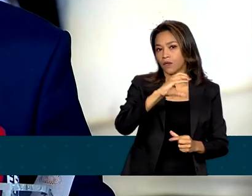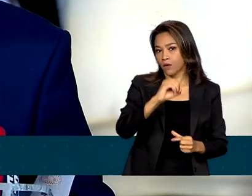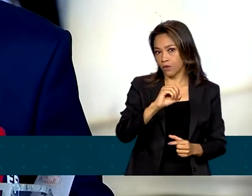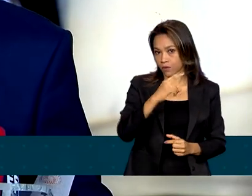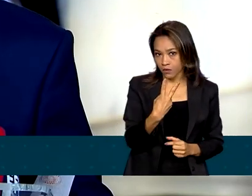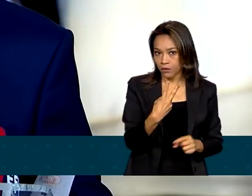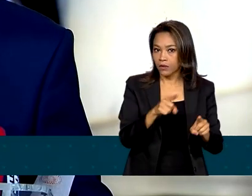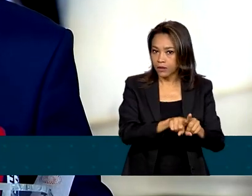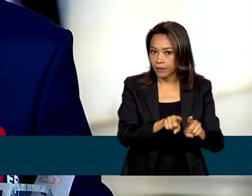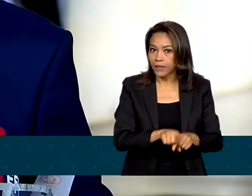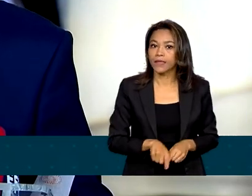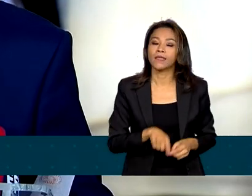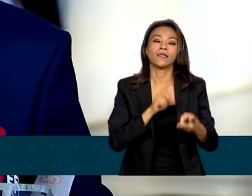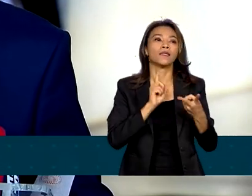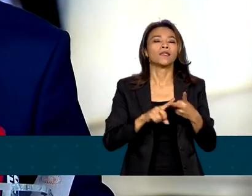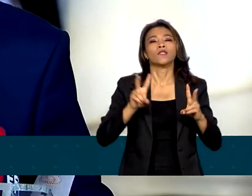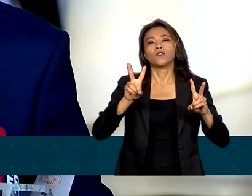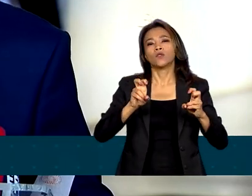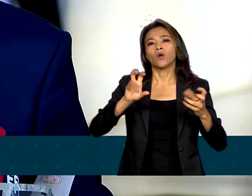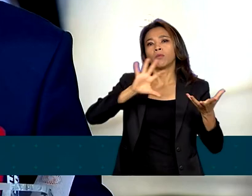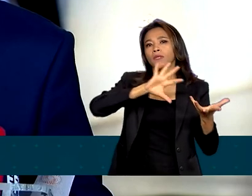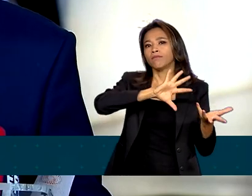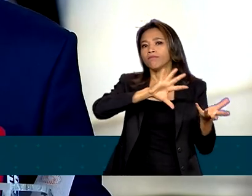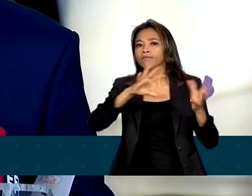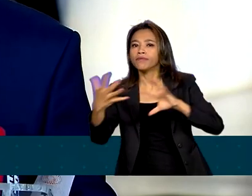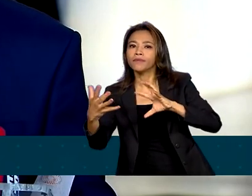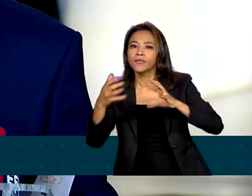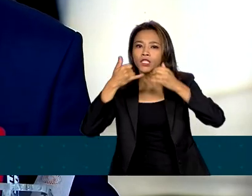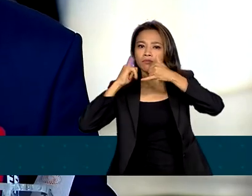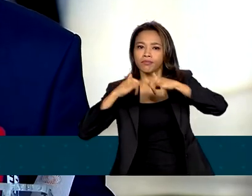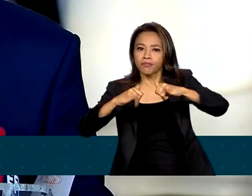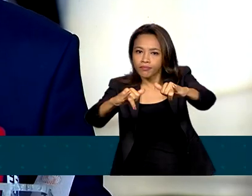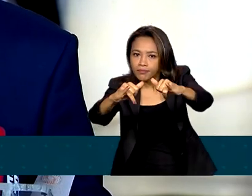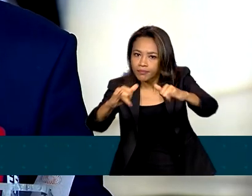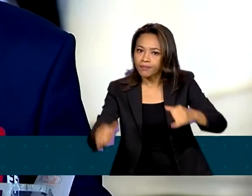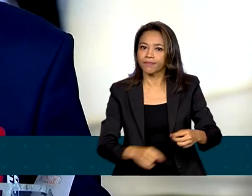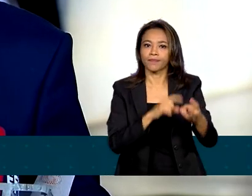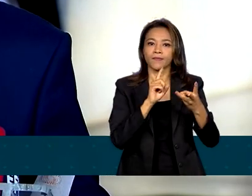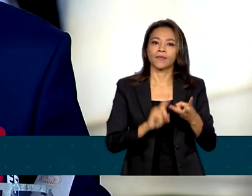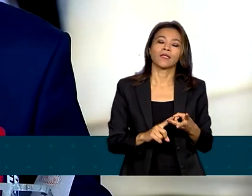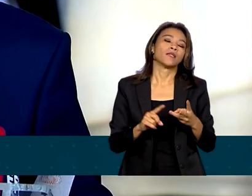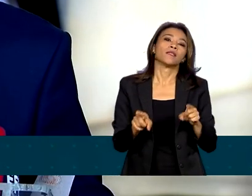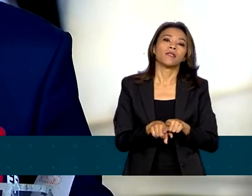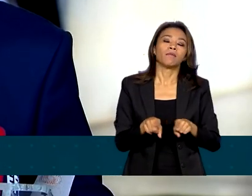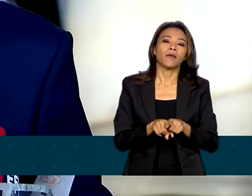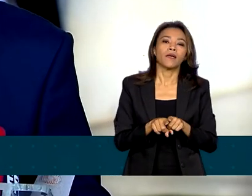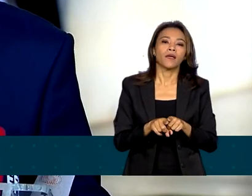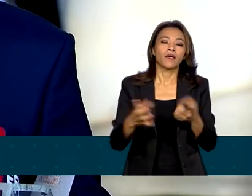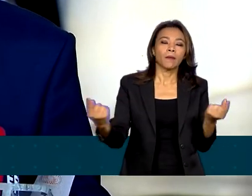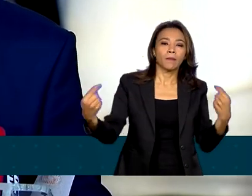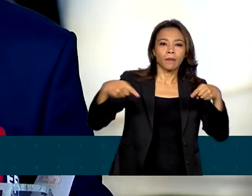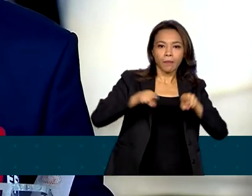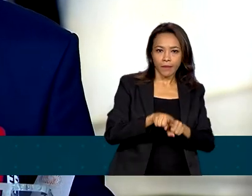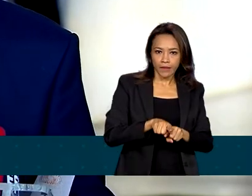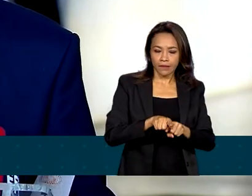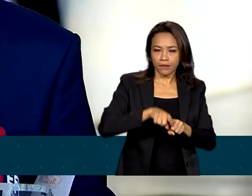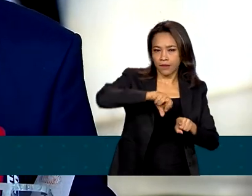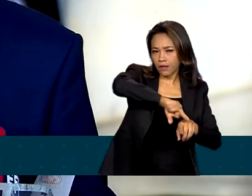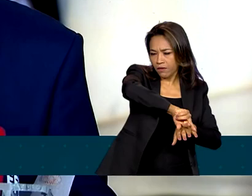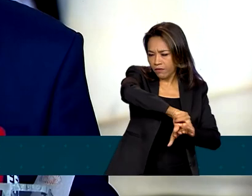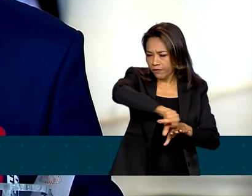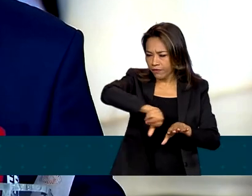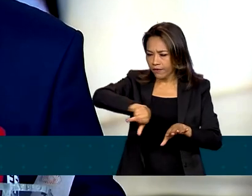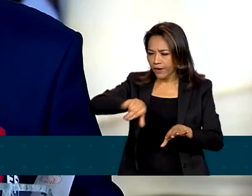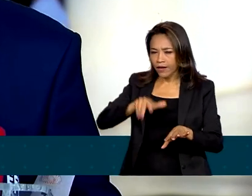transição energética, possibilidades de parceria em várias áreas.